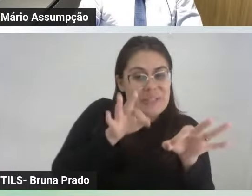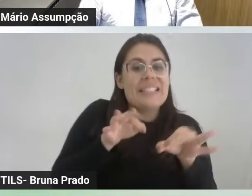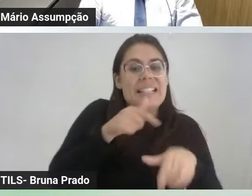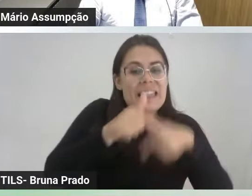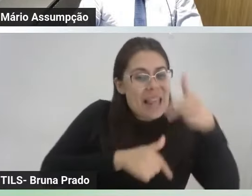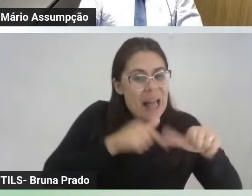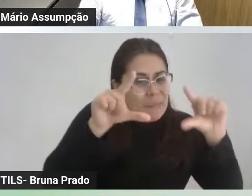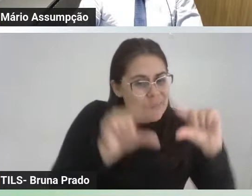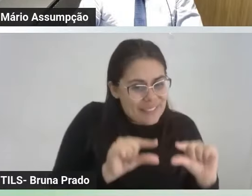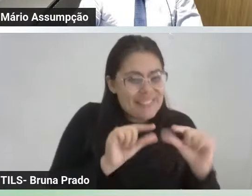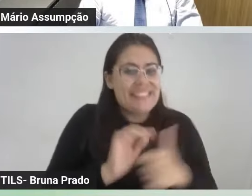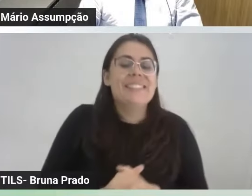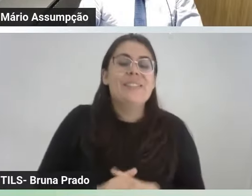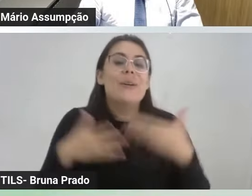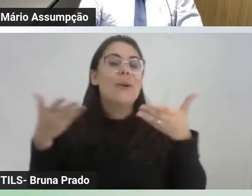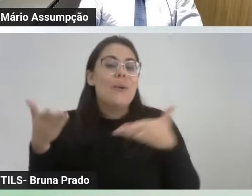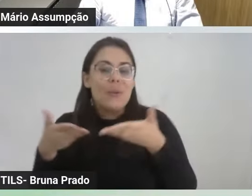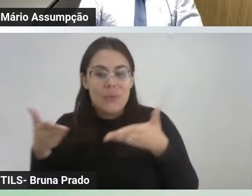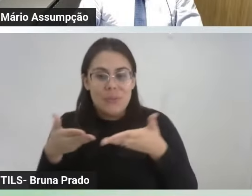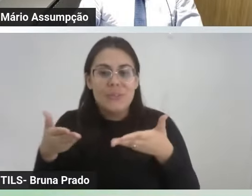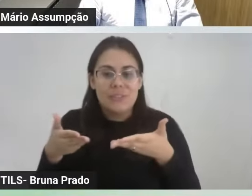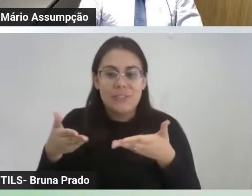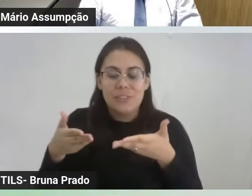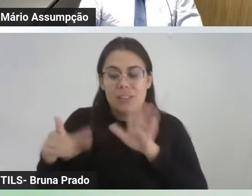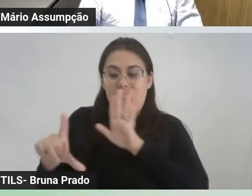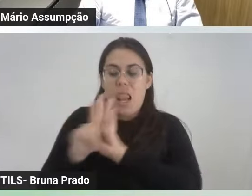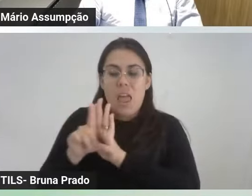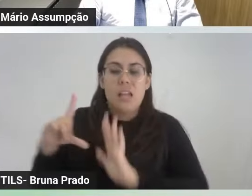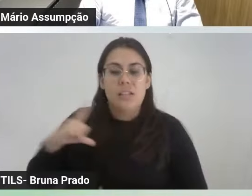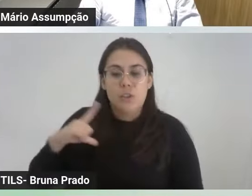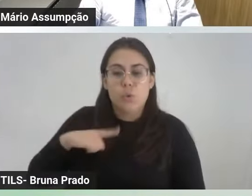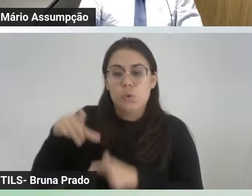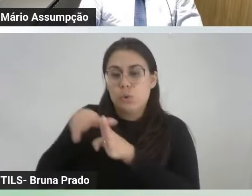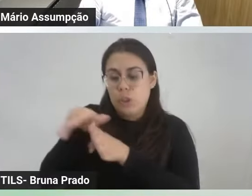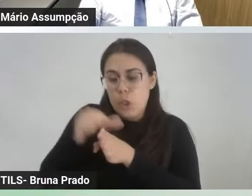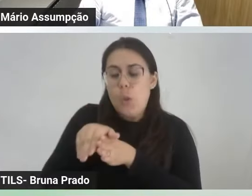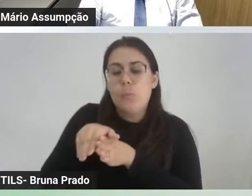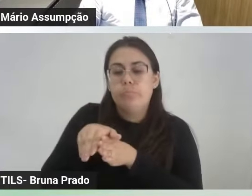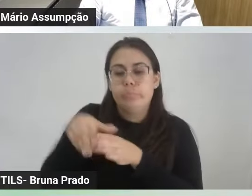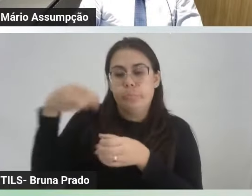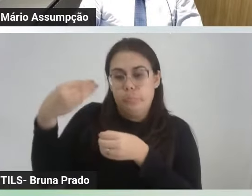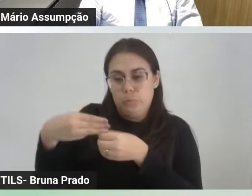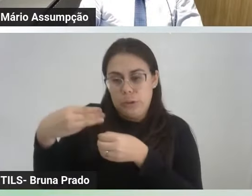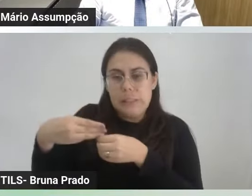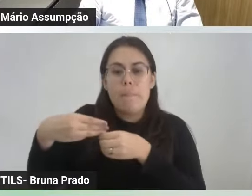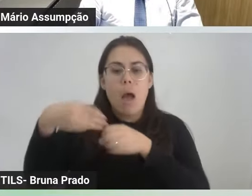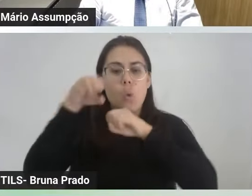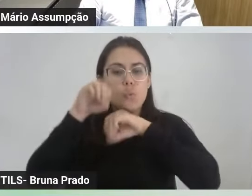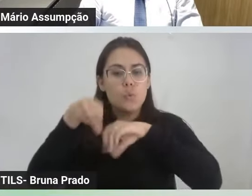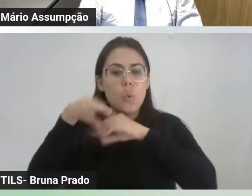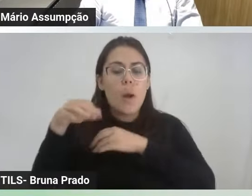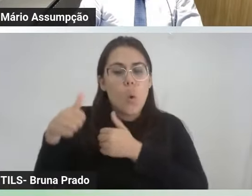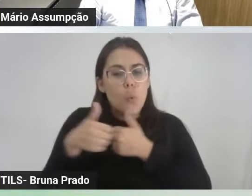Hoje nós trabalhamos, quando a gente tem instituída na lei e o Conselho Municipal de Educação com esse papel de acompanhar os